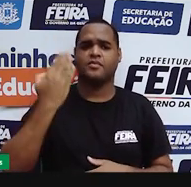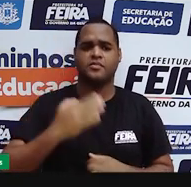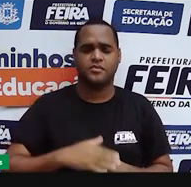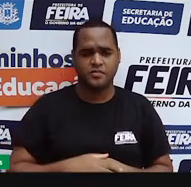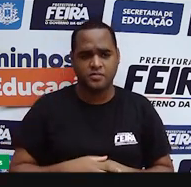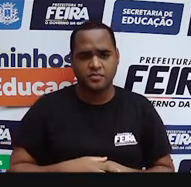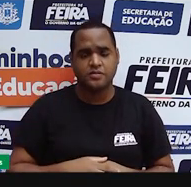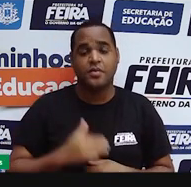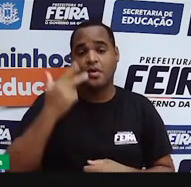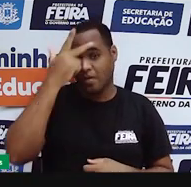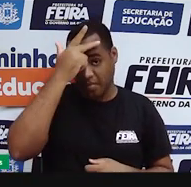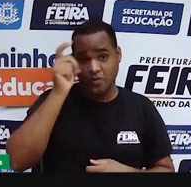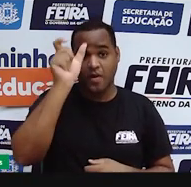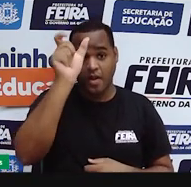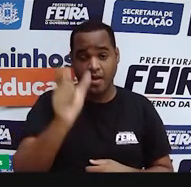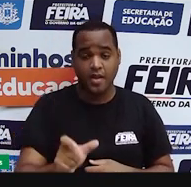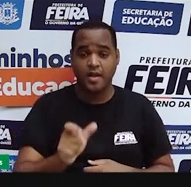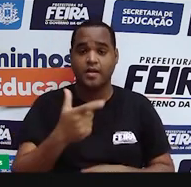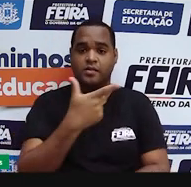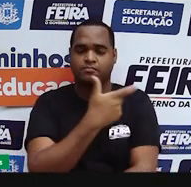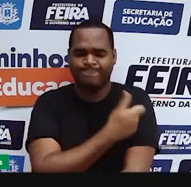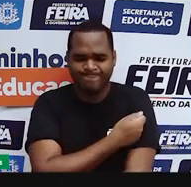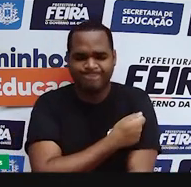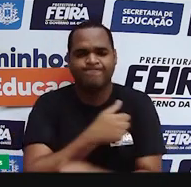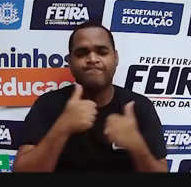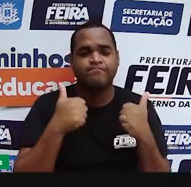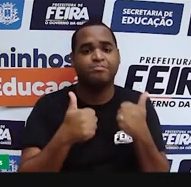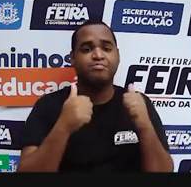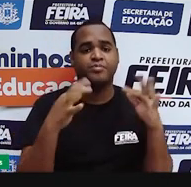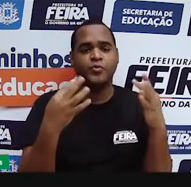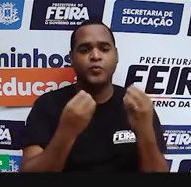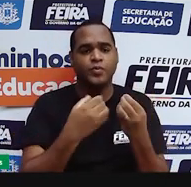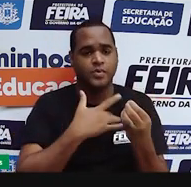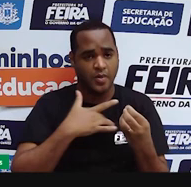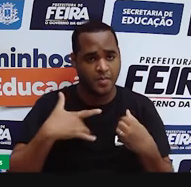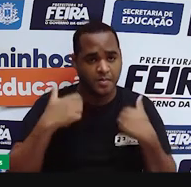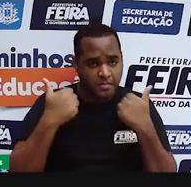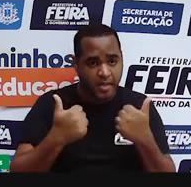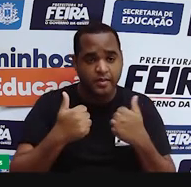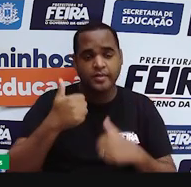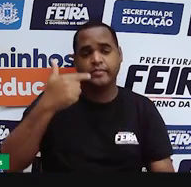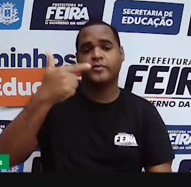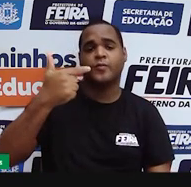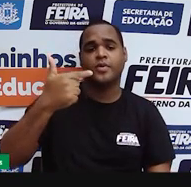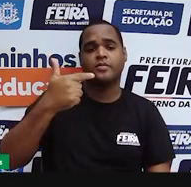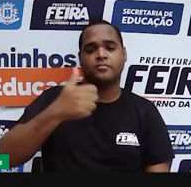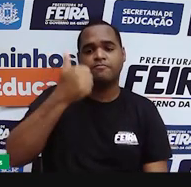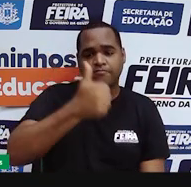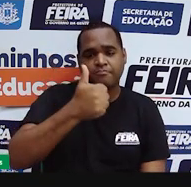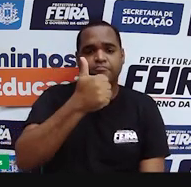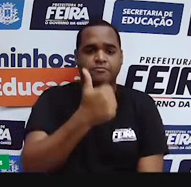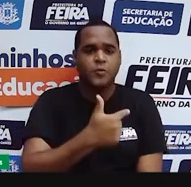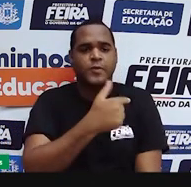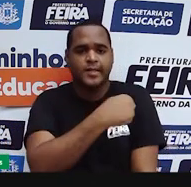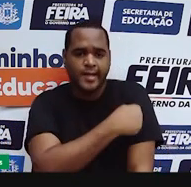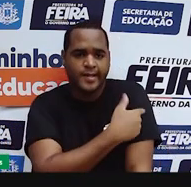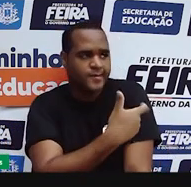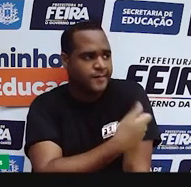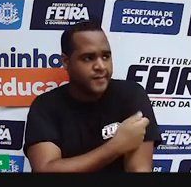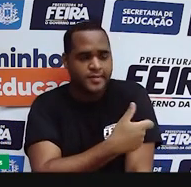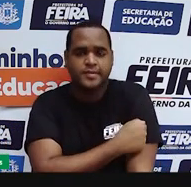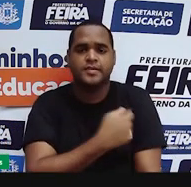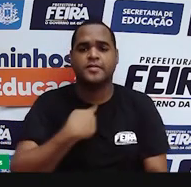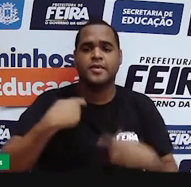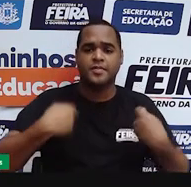está, de fato, imunizada quando ela toma a segunda dose da vacina. A segunda dose da vacina faz parte